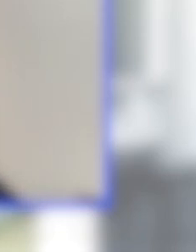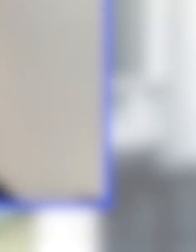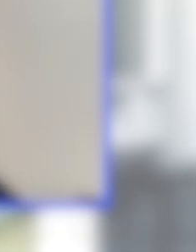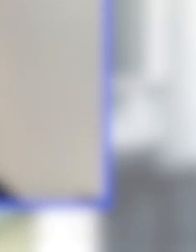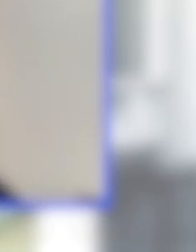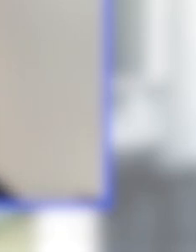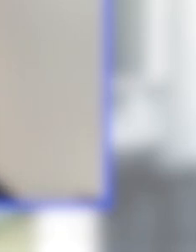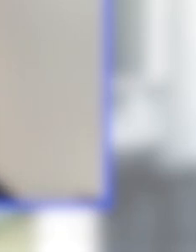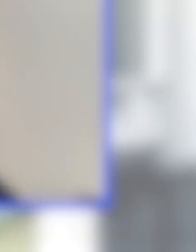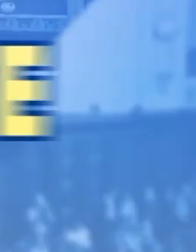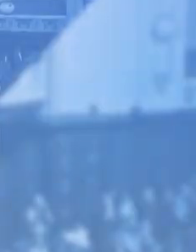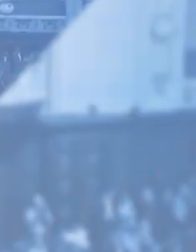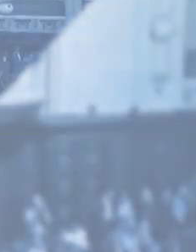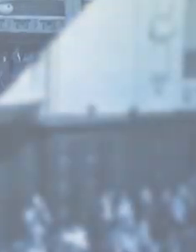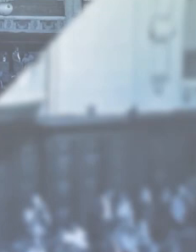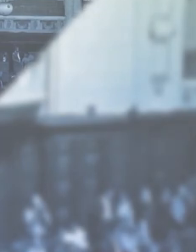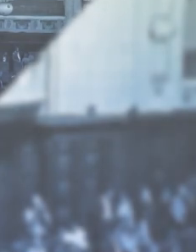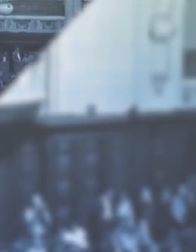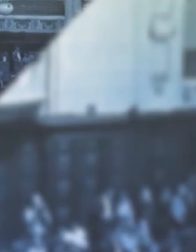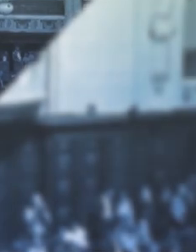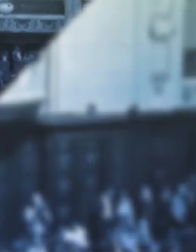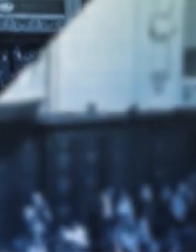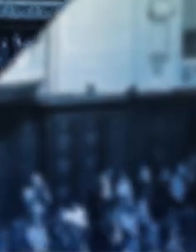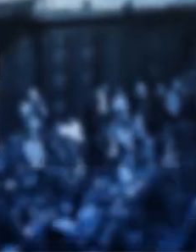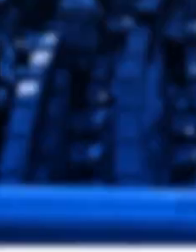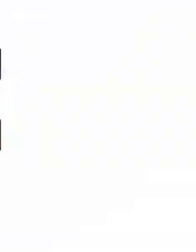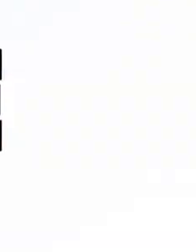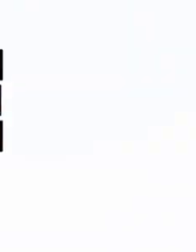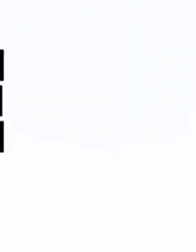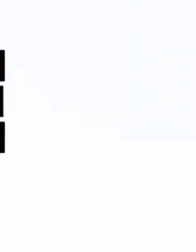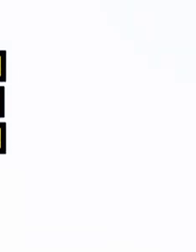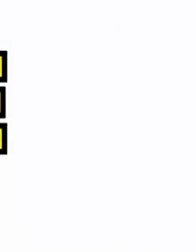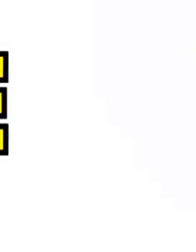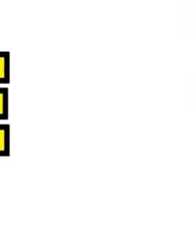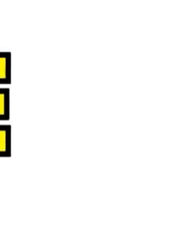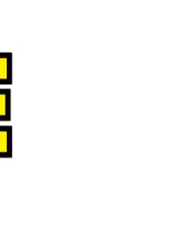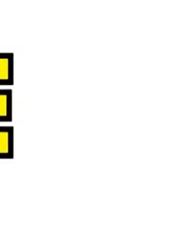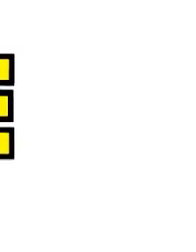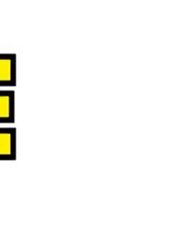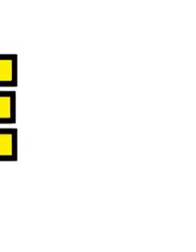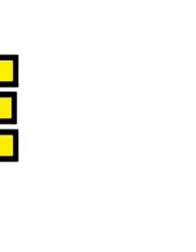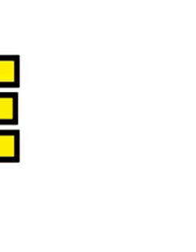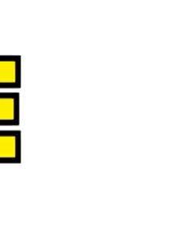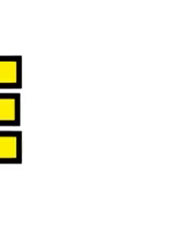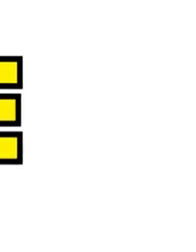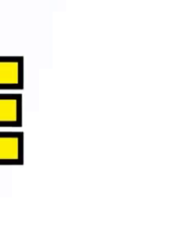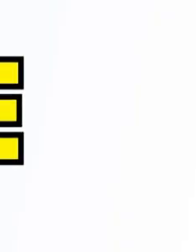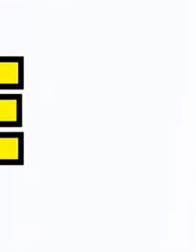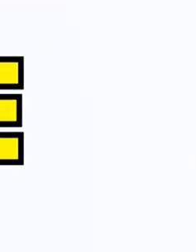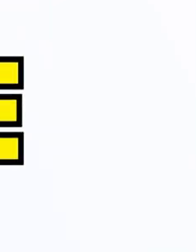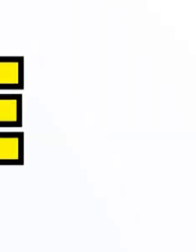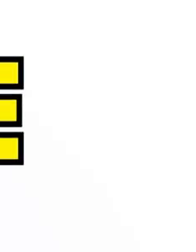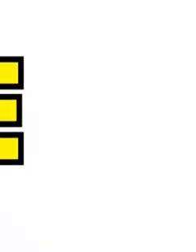E aí a a a a a Legenda Ruberti